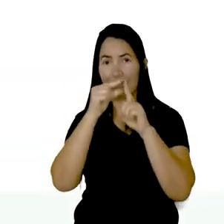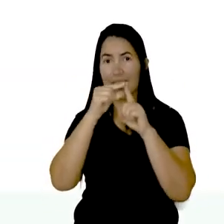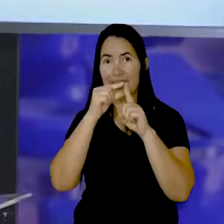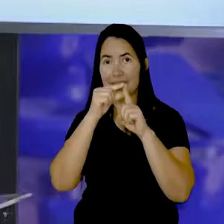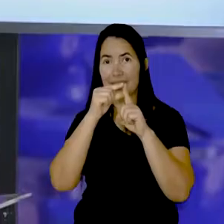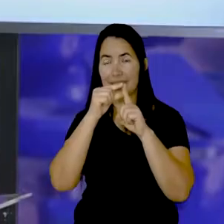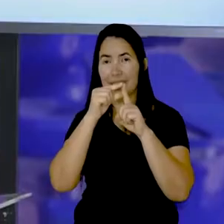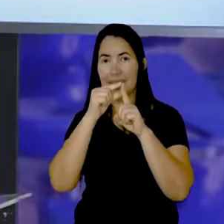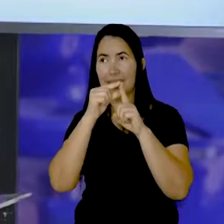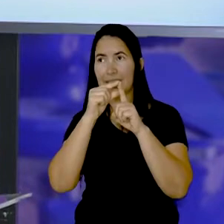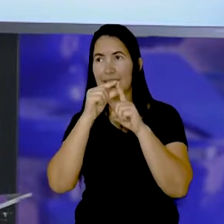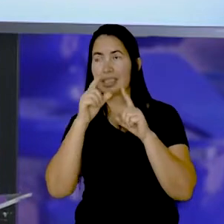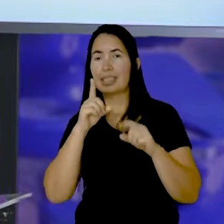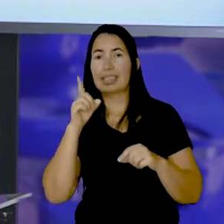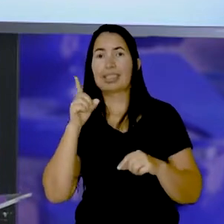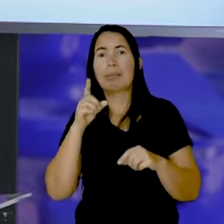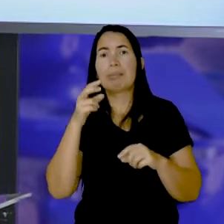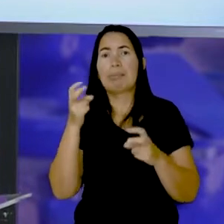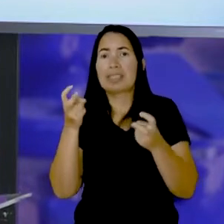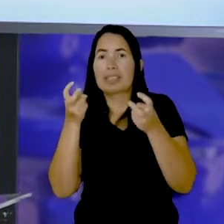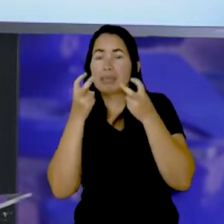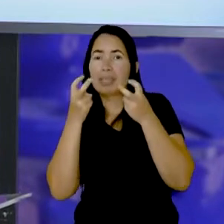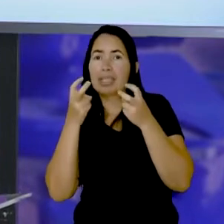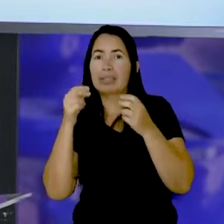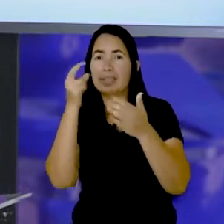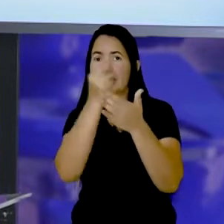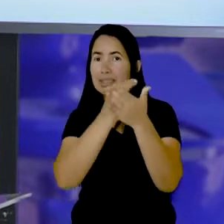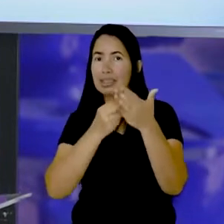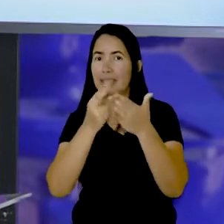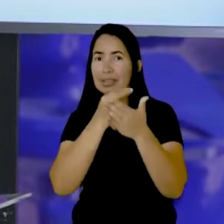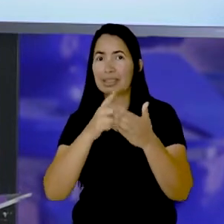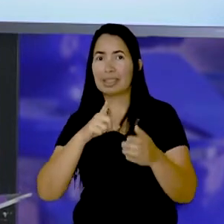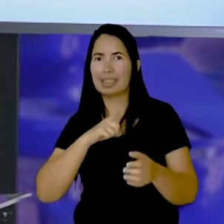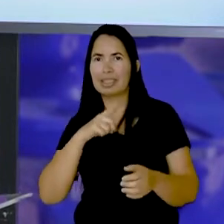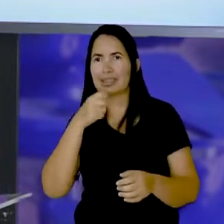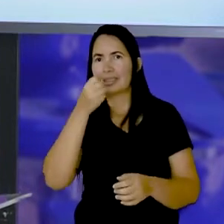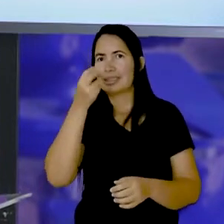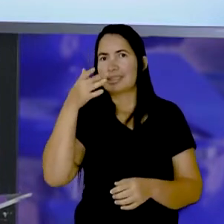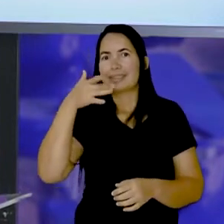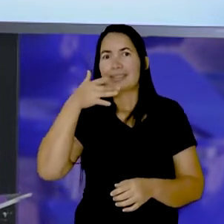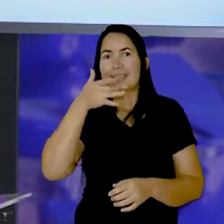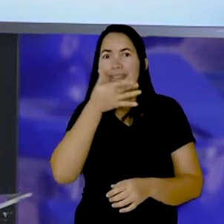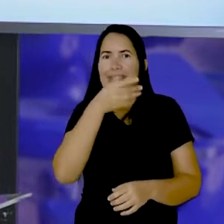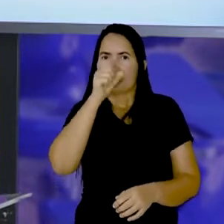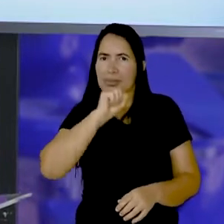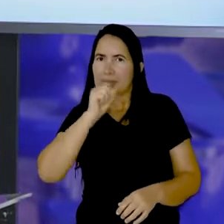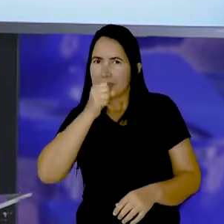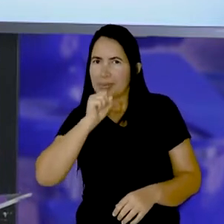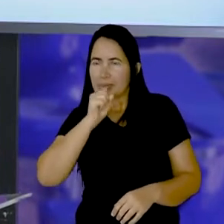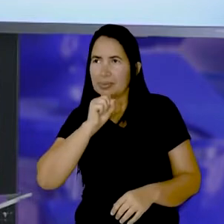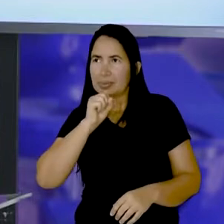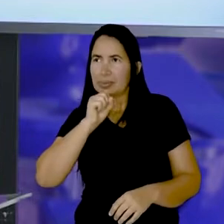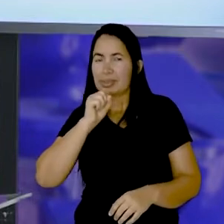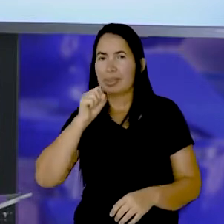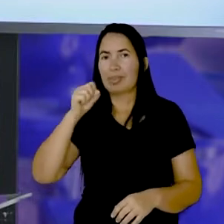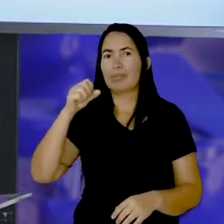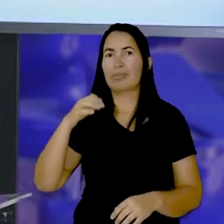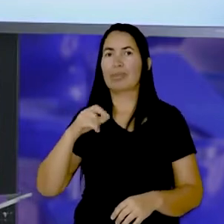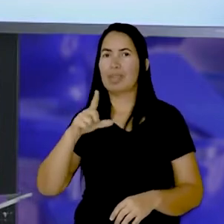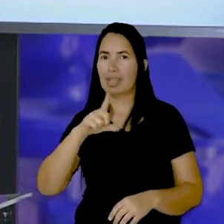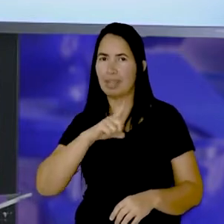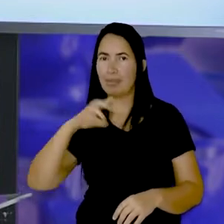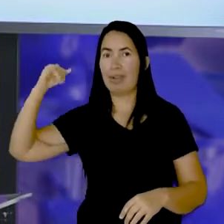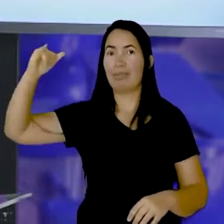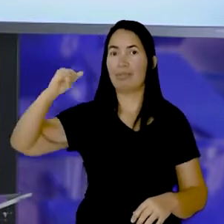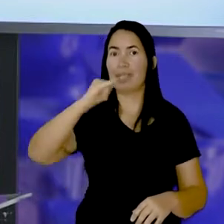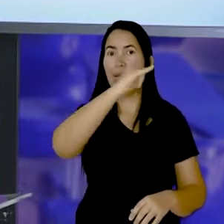Vejam Aqui vocês já podem perceber as imagens, né? Aqui eu tenho essa delícia, né? De doce, que é o sorvete E aqui eu tenho o